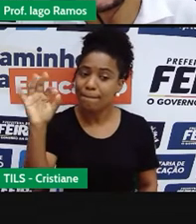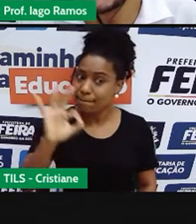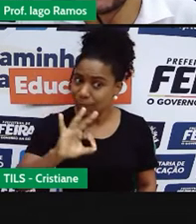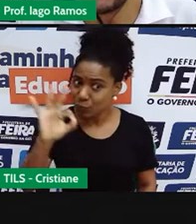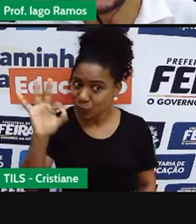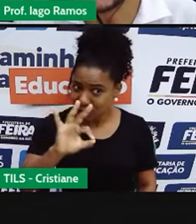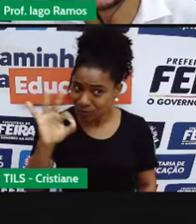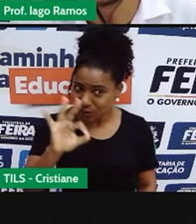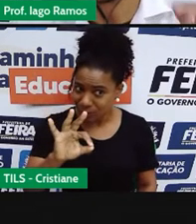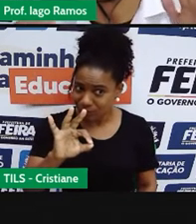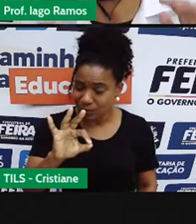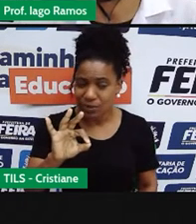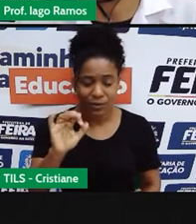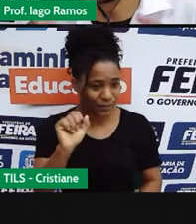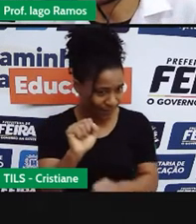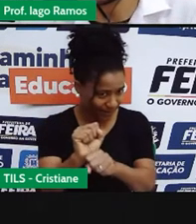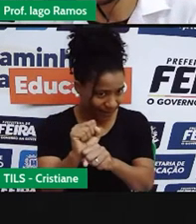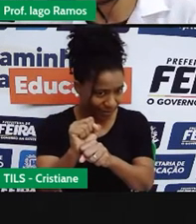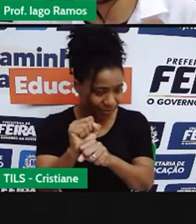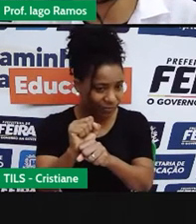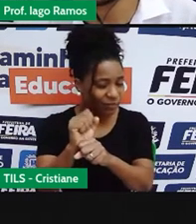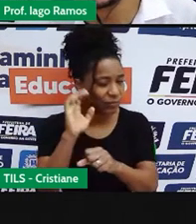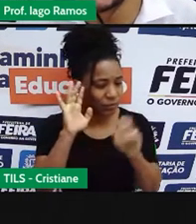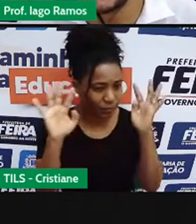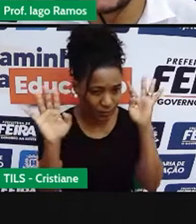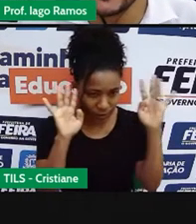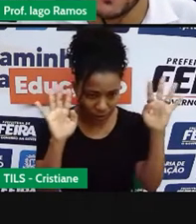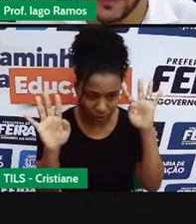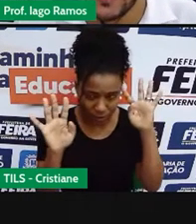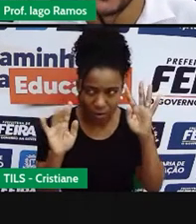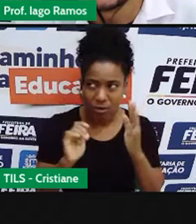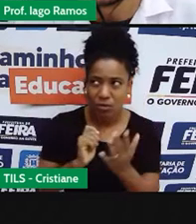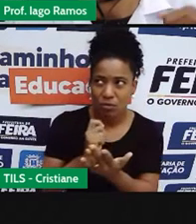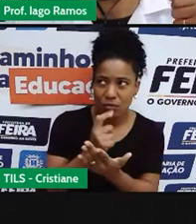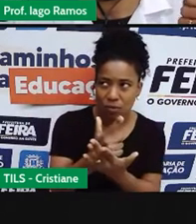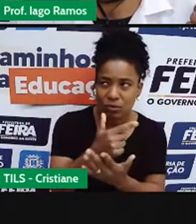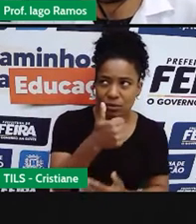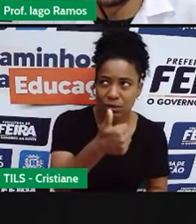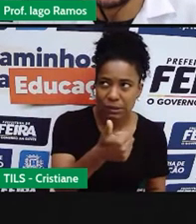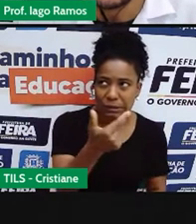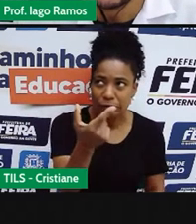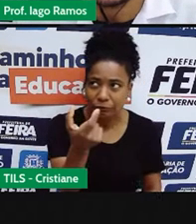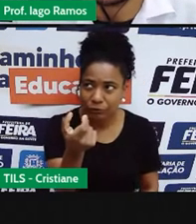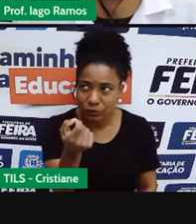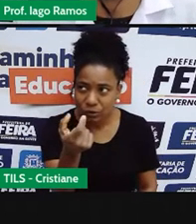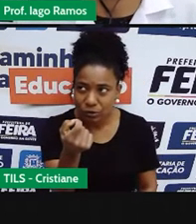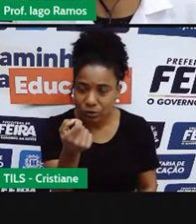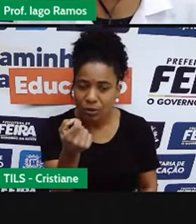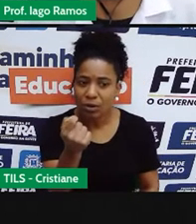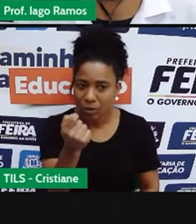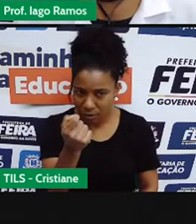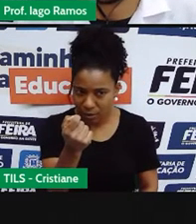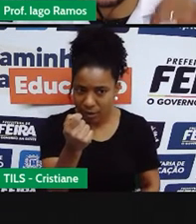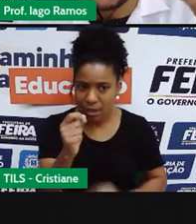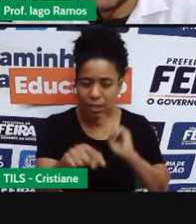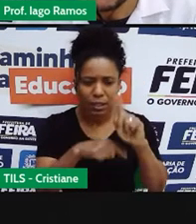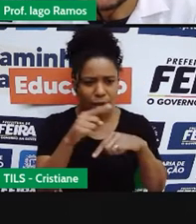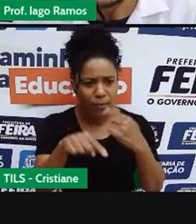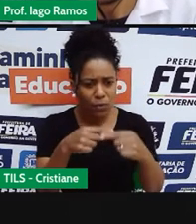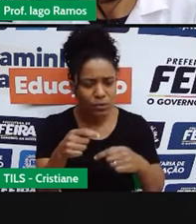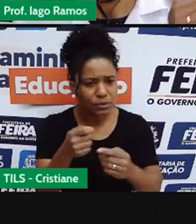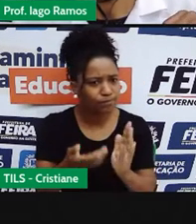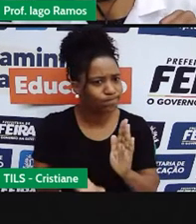vamos entender aqui de novo. O produto custa 120 reais, sofre uma alteração no valor